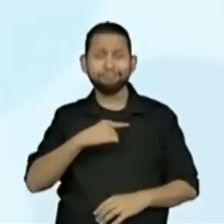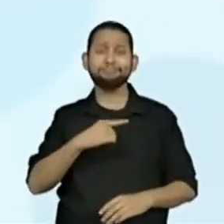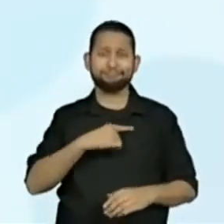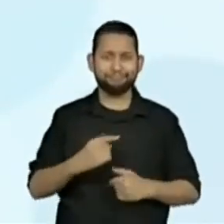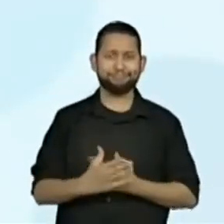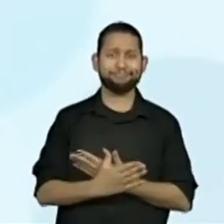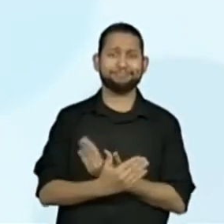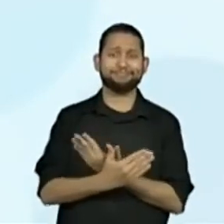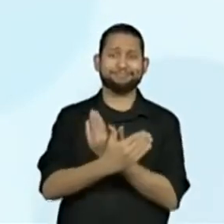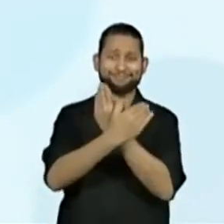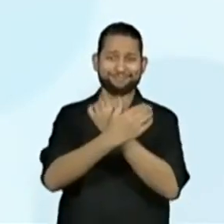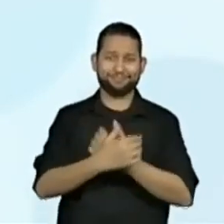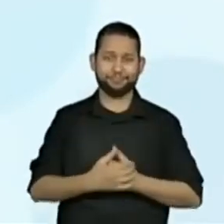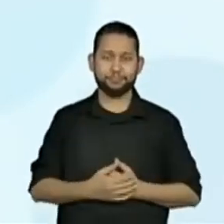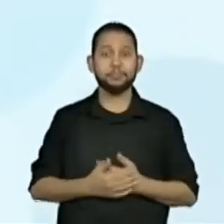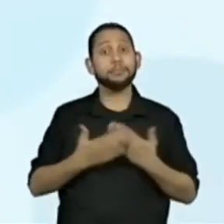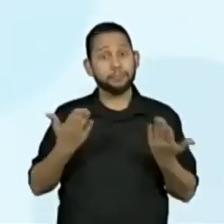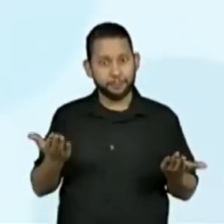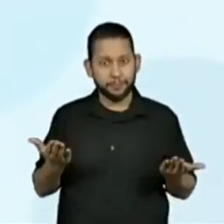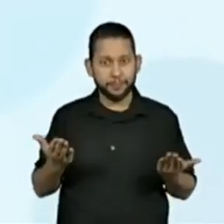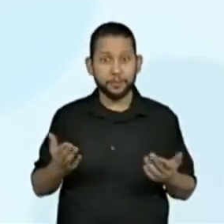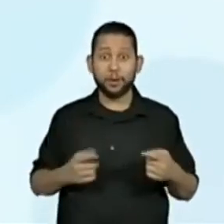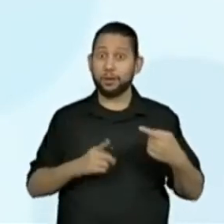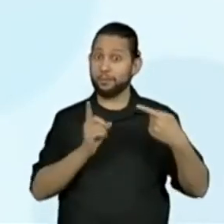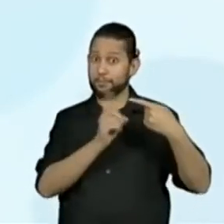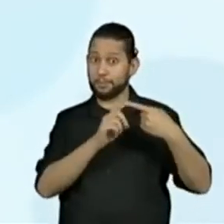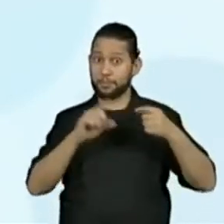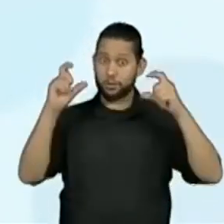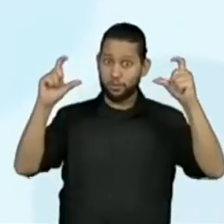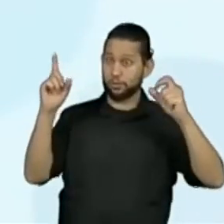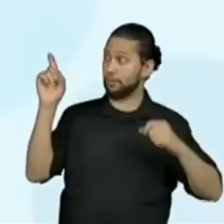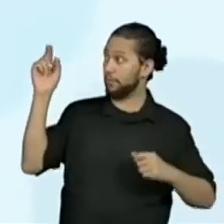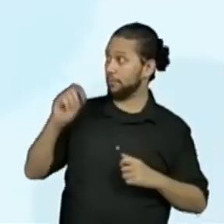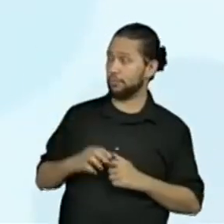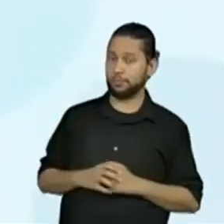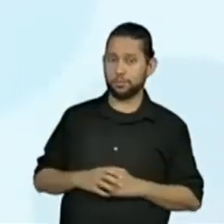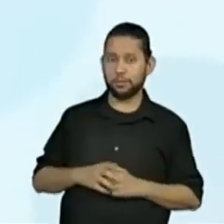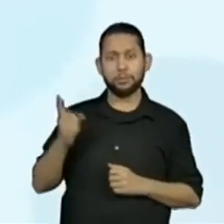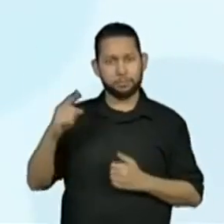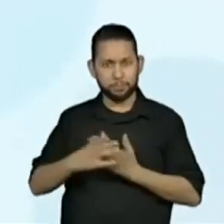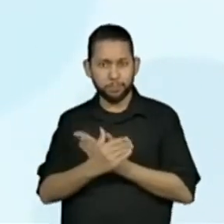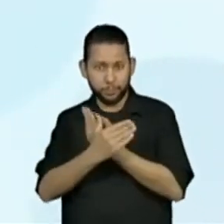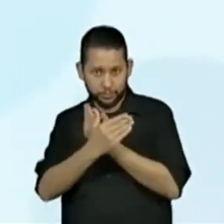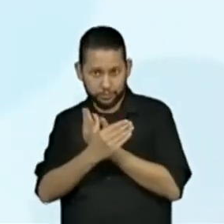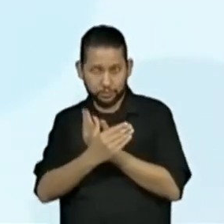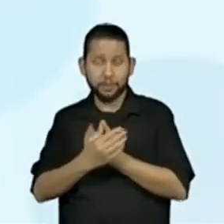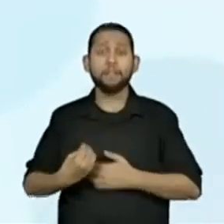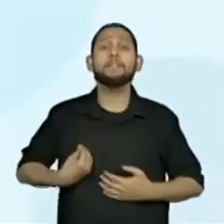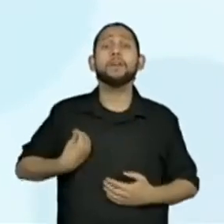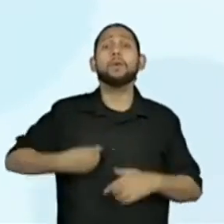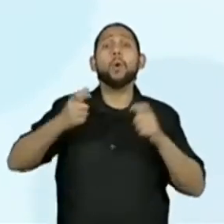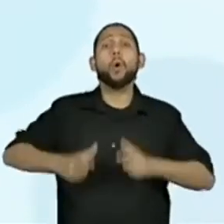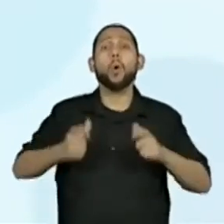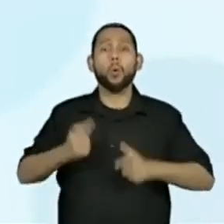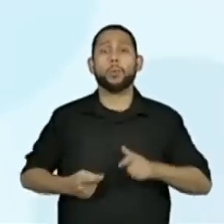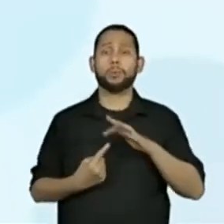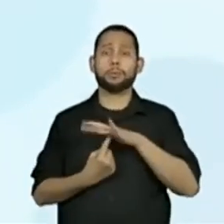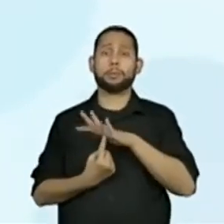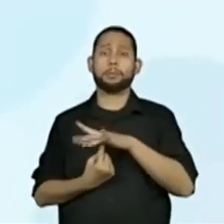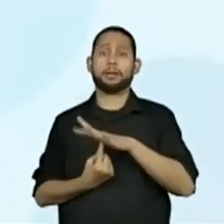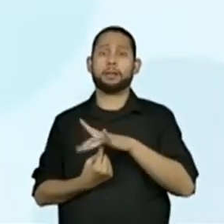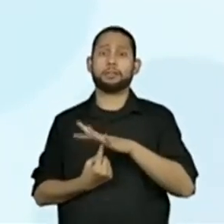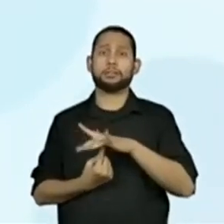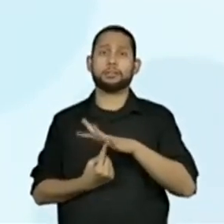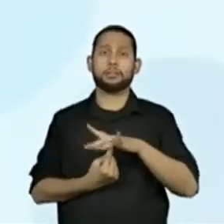ela também vive na cidade. Mas que locais da cidade? As praças, as ruas